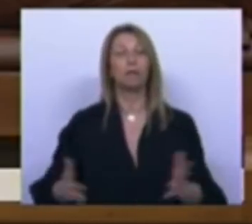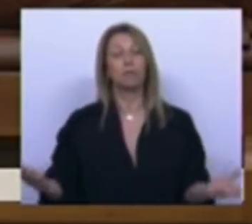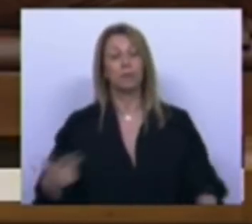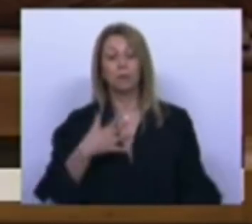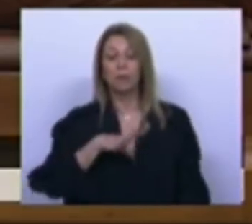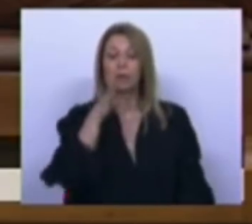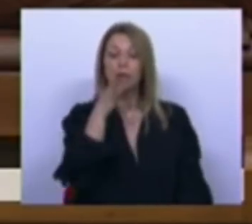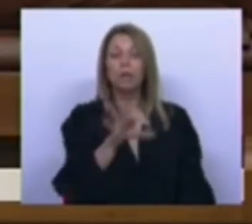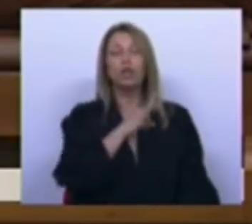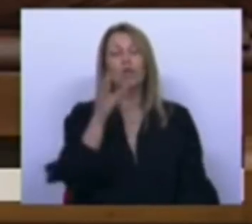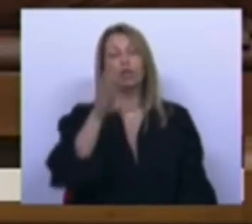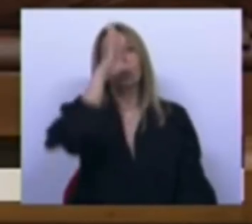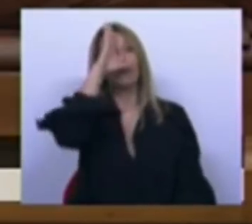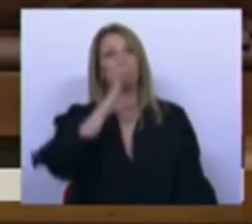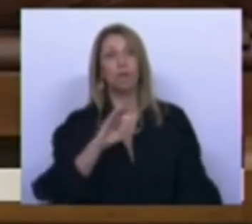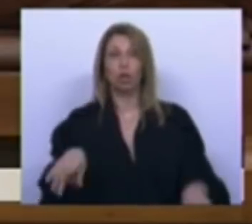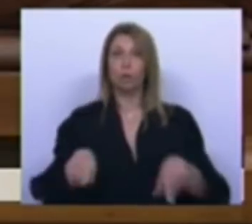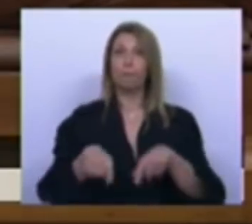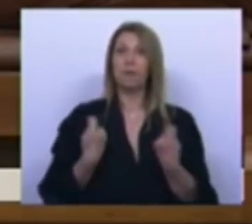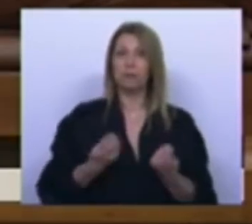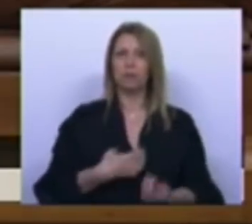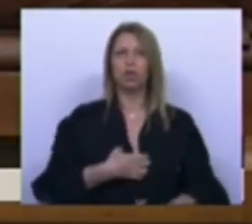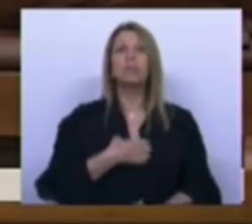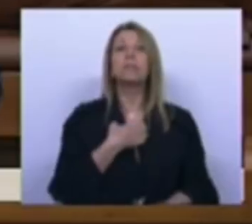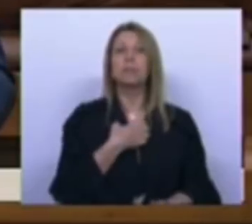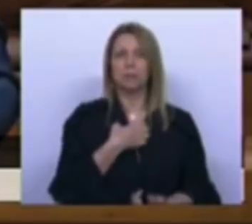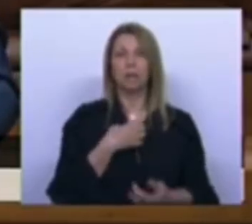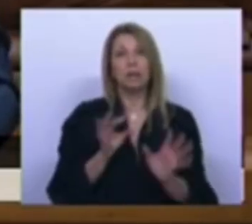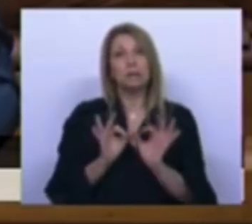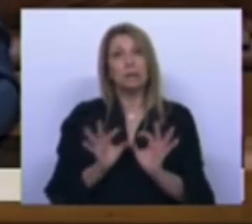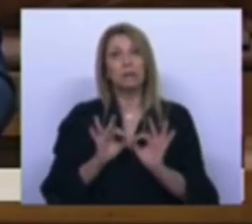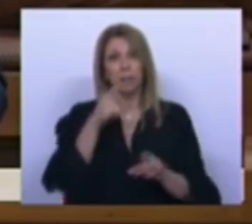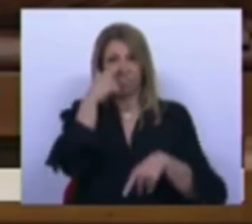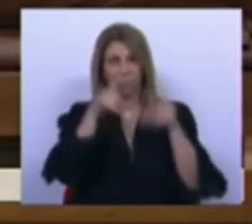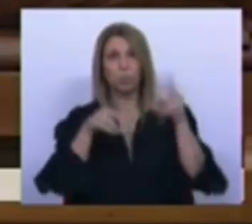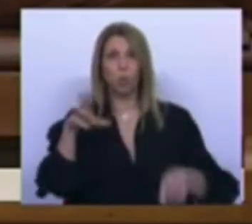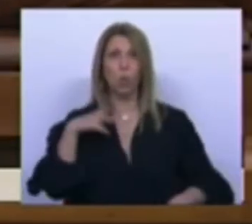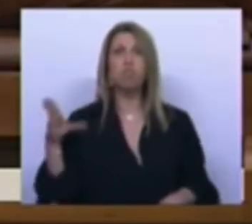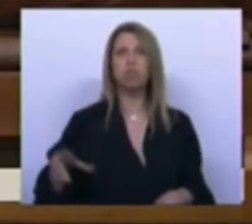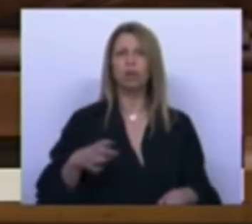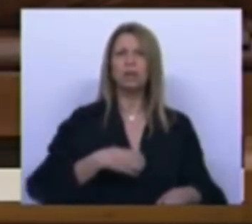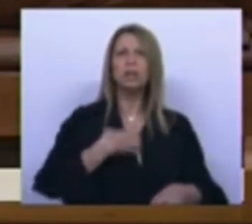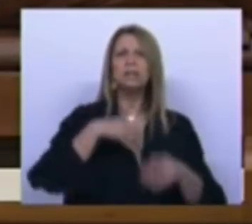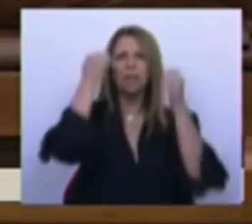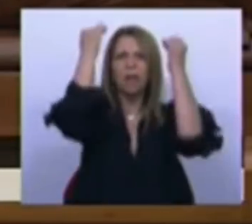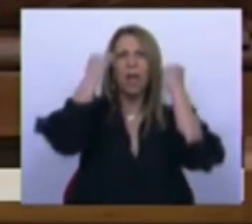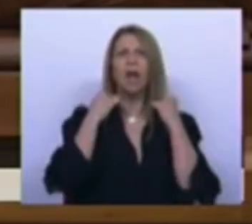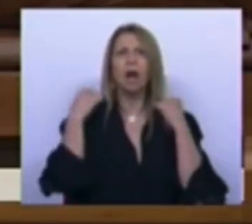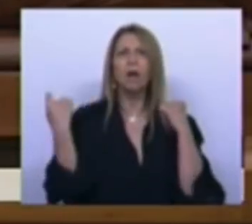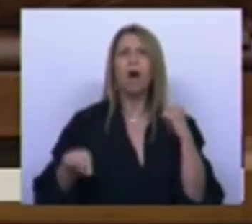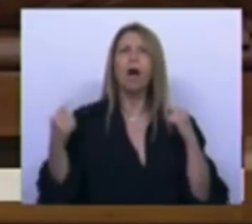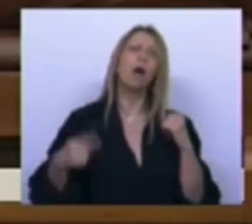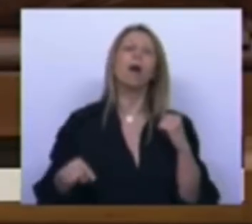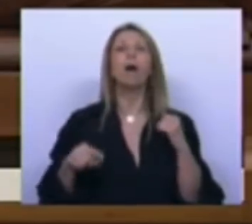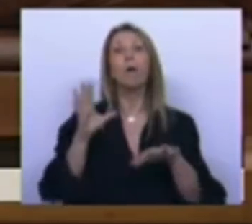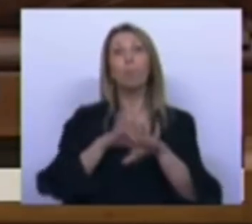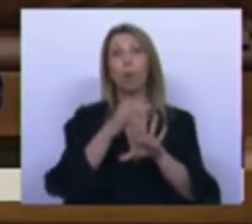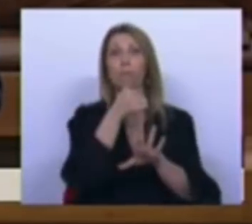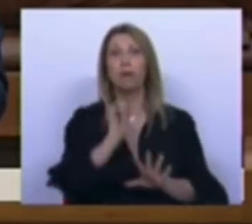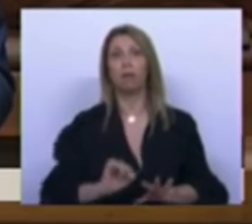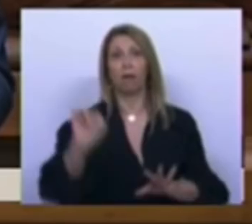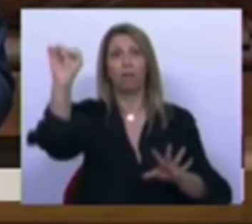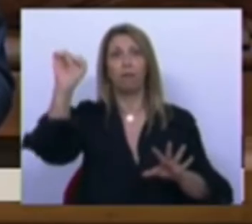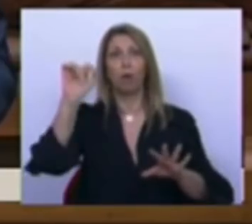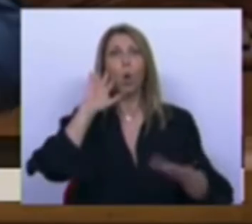Sr. Primeiro-Ministro, que os partidos sentem-se, assim como os portugueses, enganados. Pelas medidas que tomou no último estado